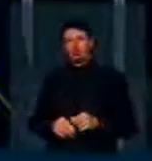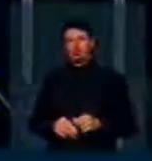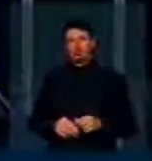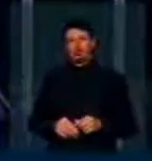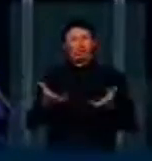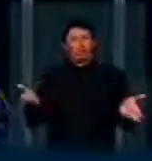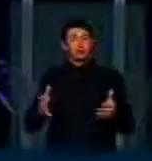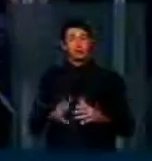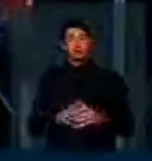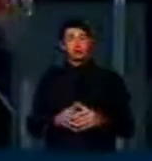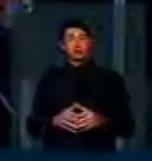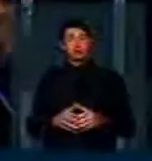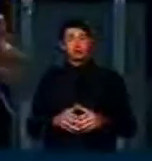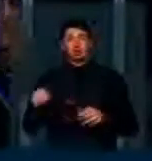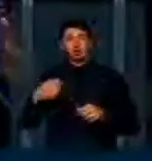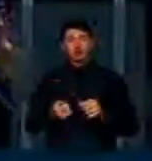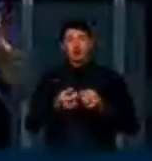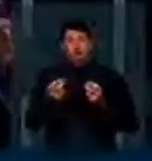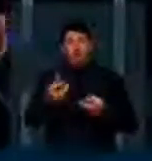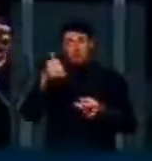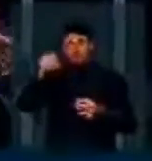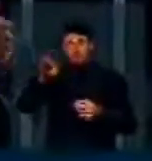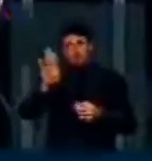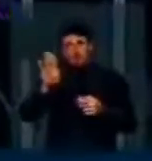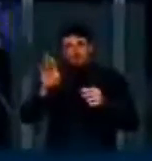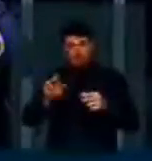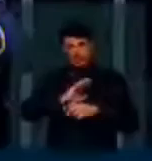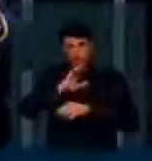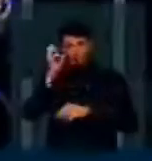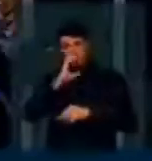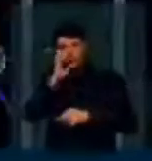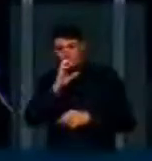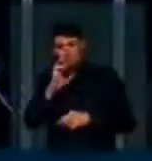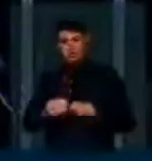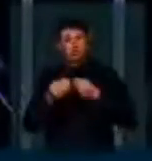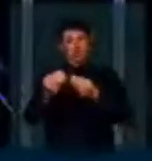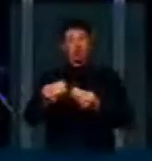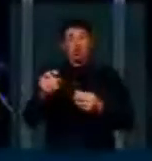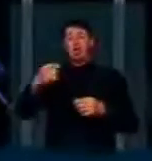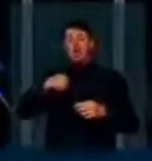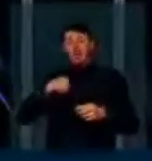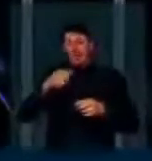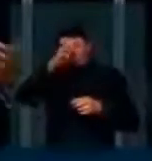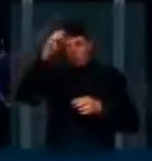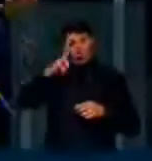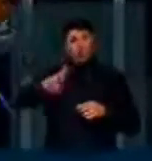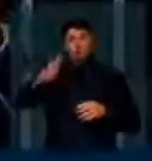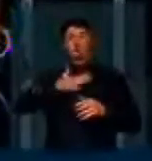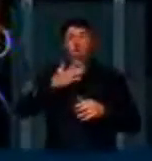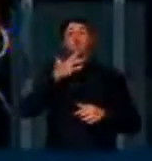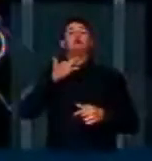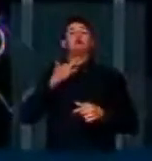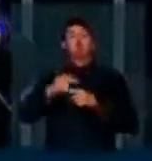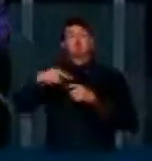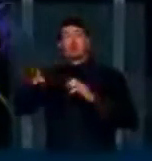pão. É isso. Quem vende dez mega de internet tem que entregar dez mega e cada um usa esses dez mega como quiser, para enviar